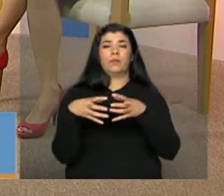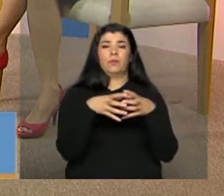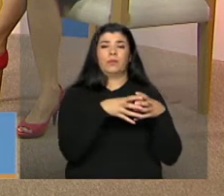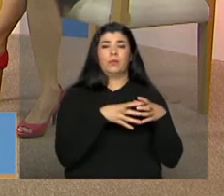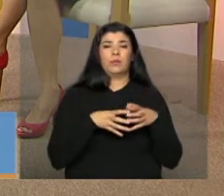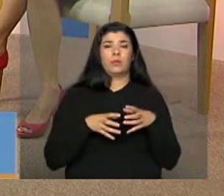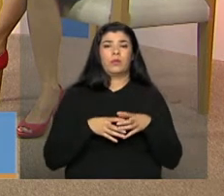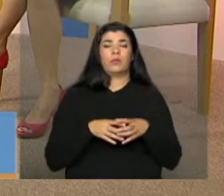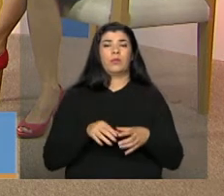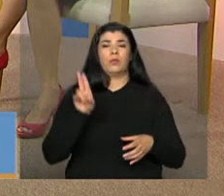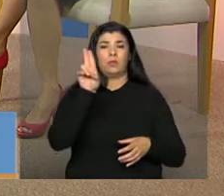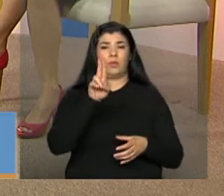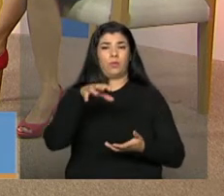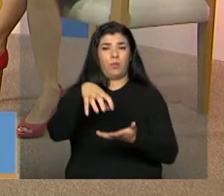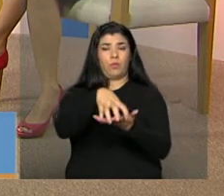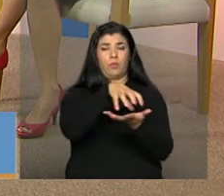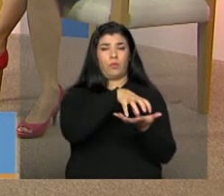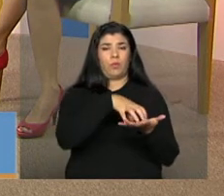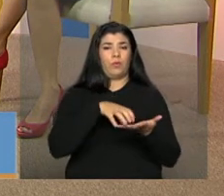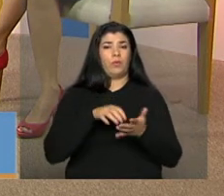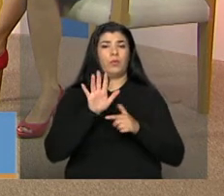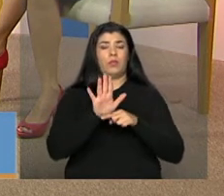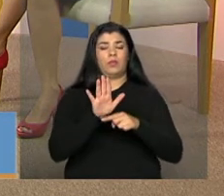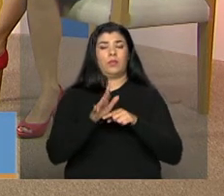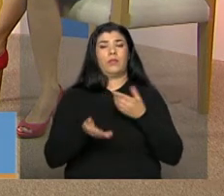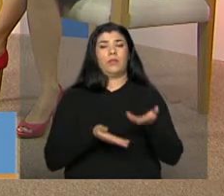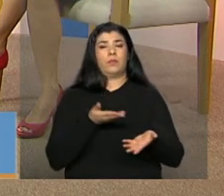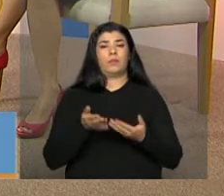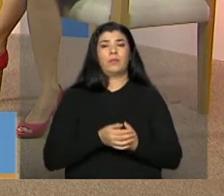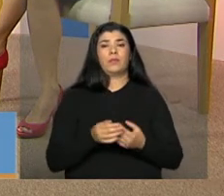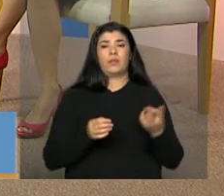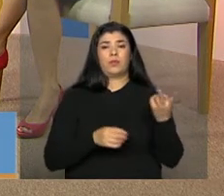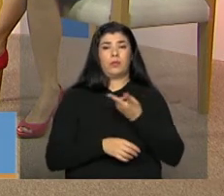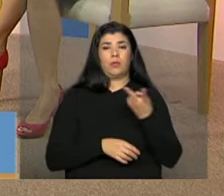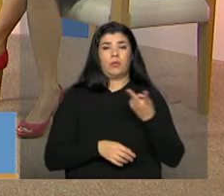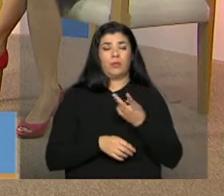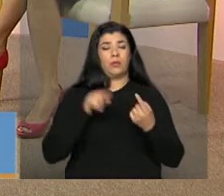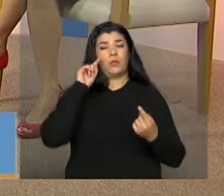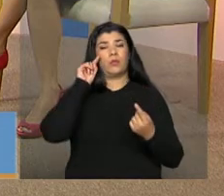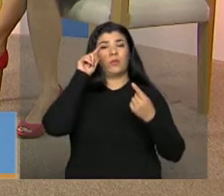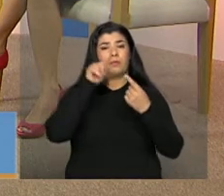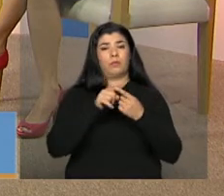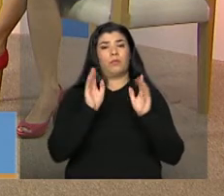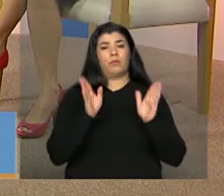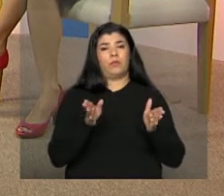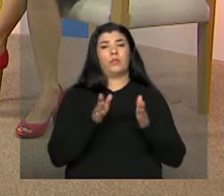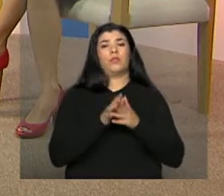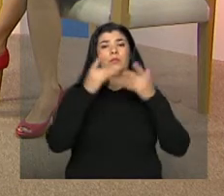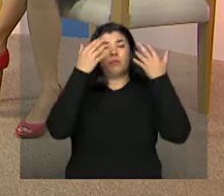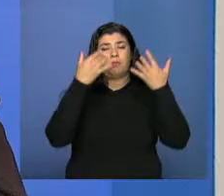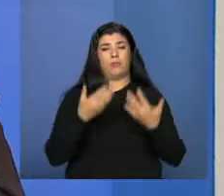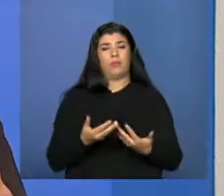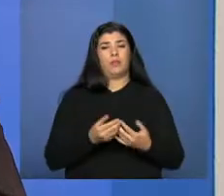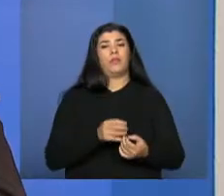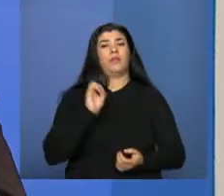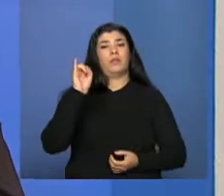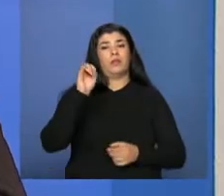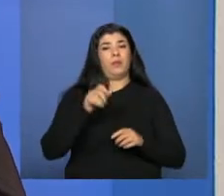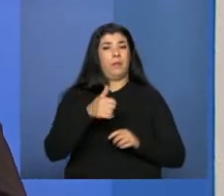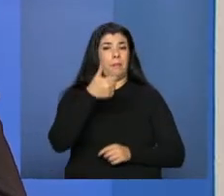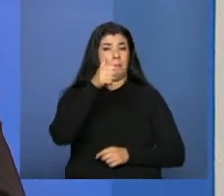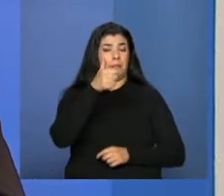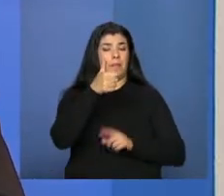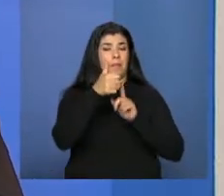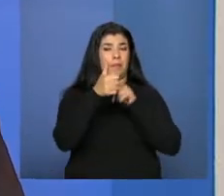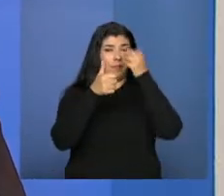nas nossas unidades. Então, essas são duas frentes que estão colocadas para a gente. E eu acho que a primeira é que nós temos